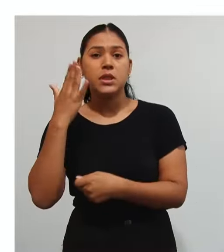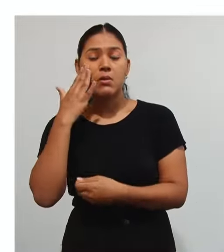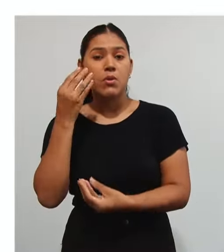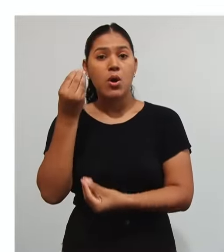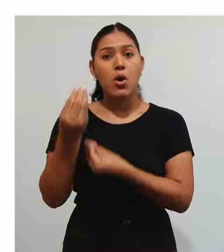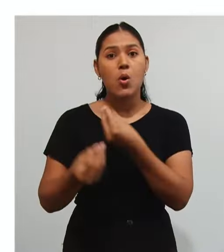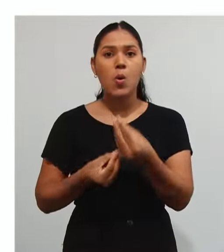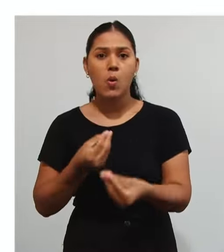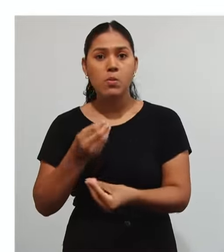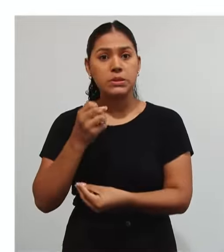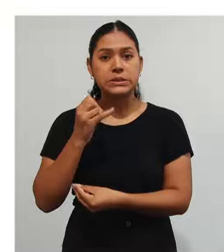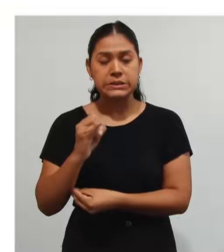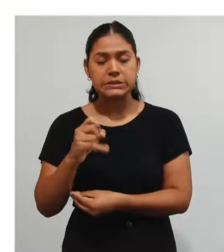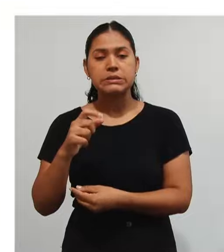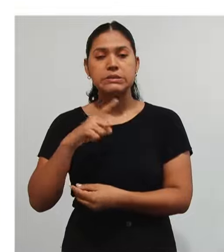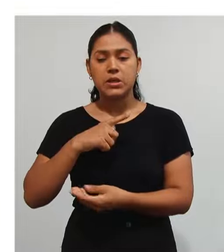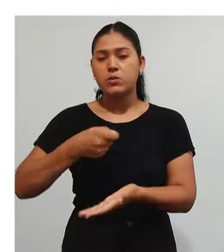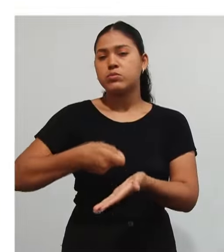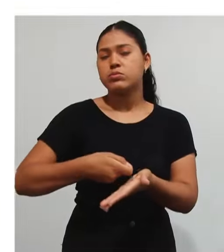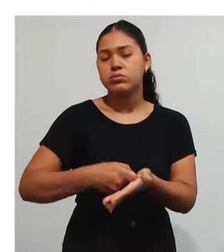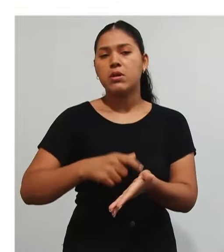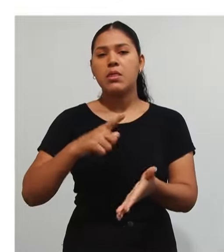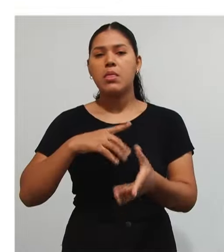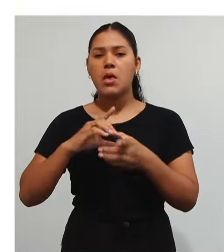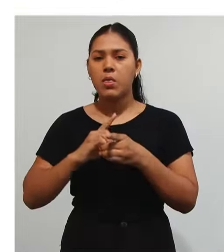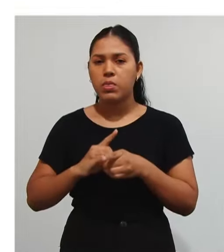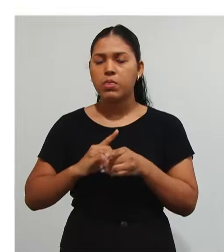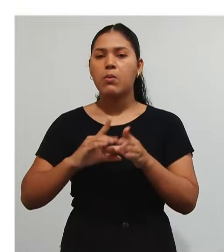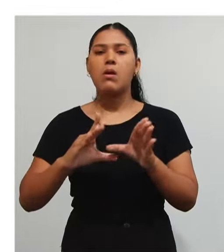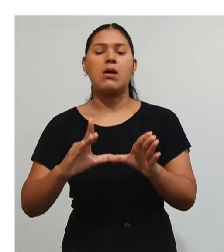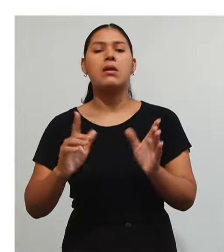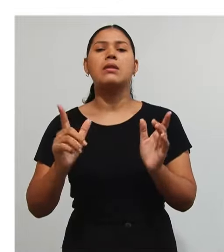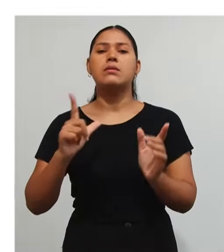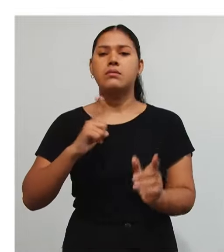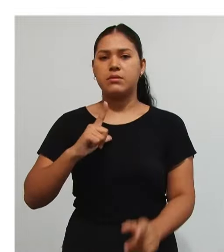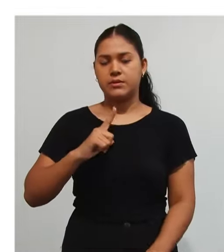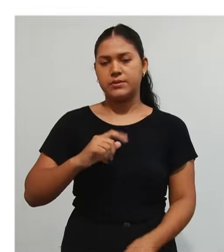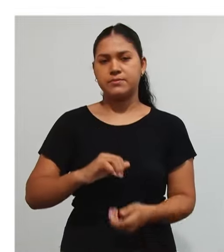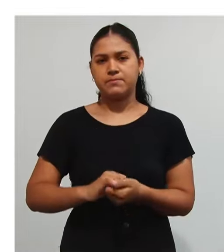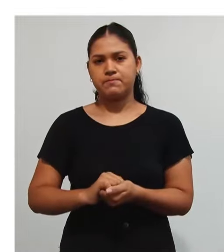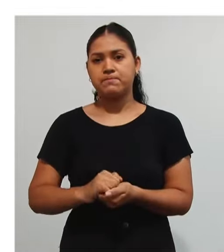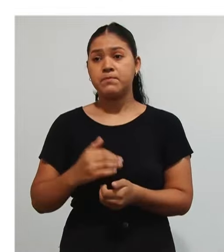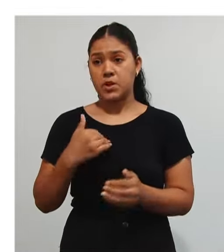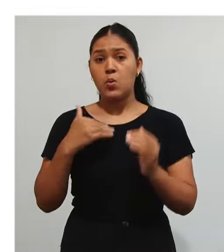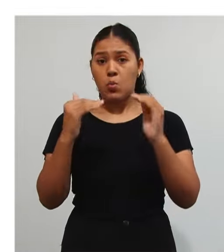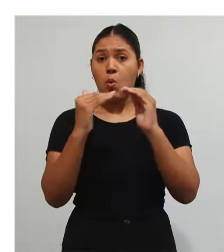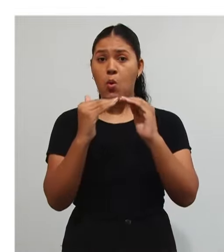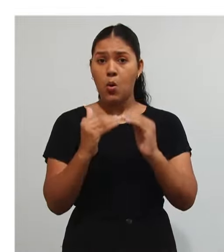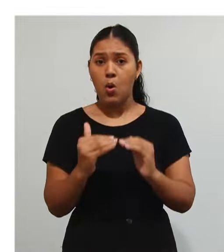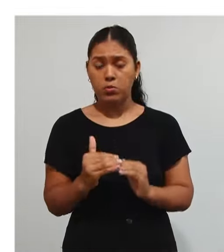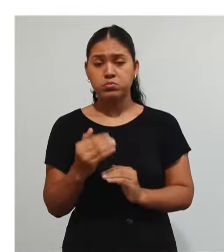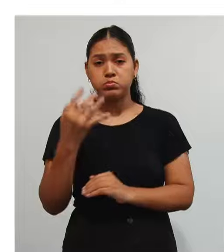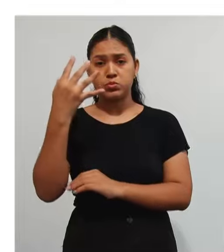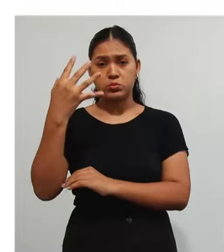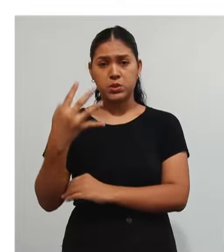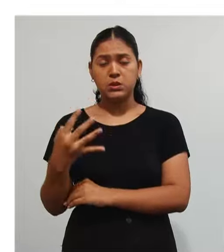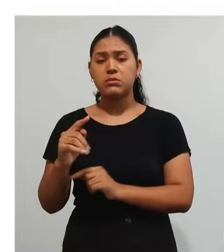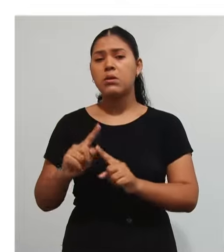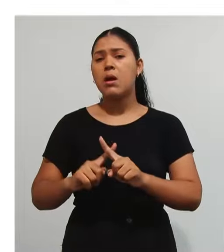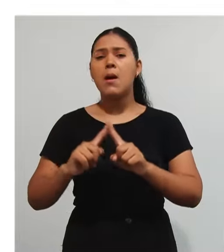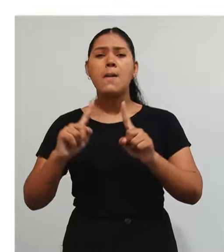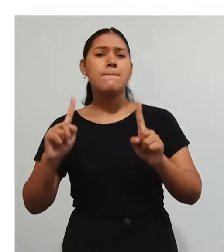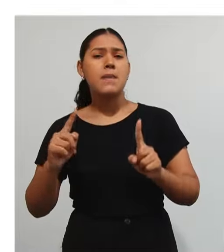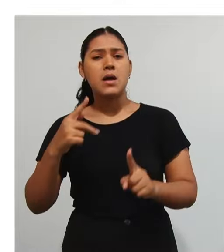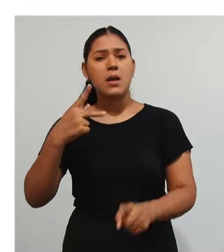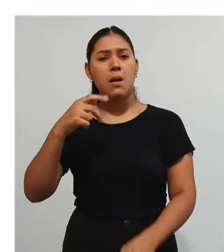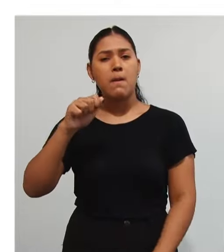democrático Será O seu Regimento Eu concordo Com todos Que eles falaram Mas um paludo